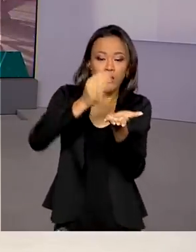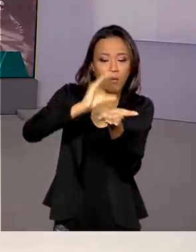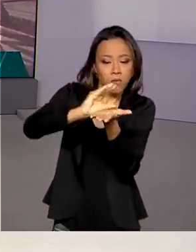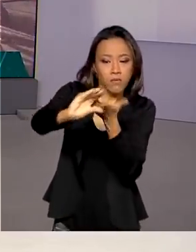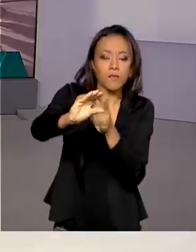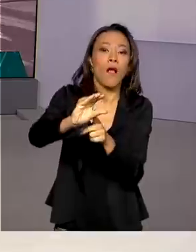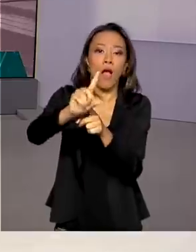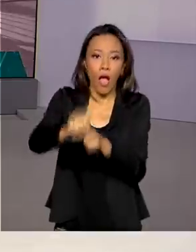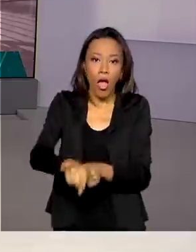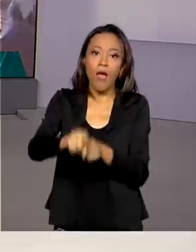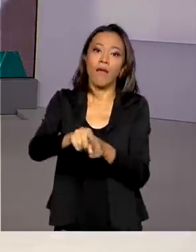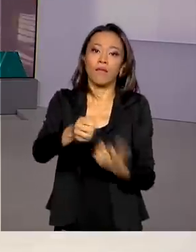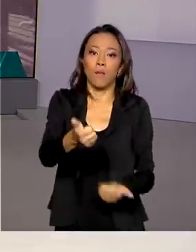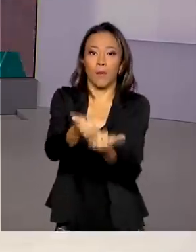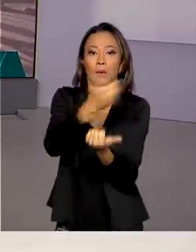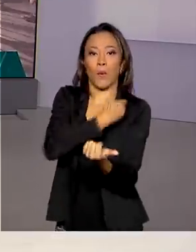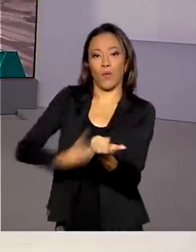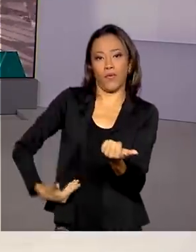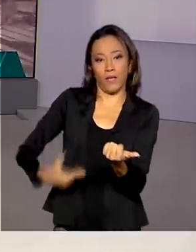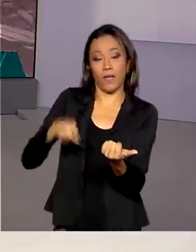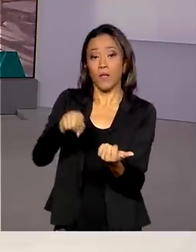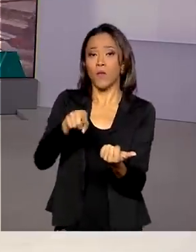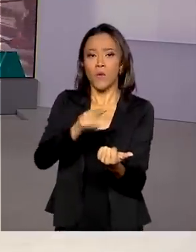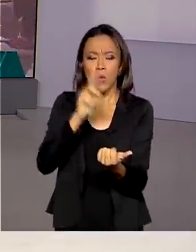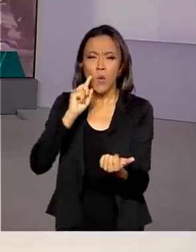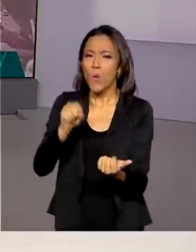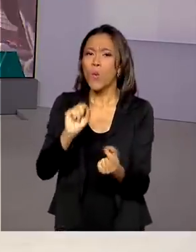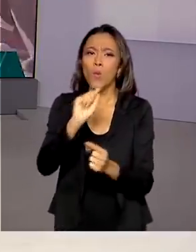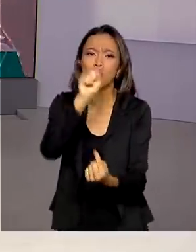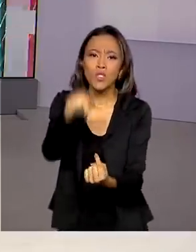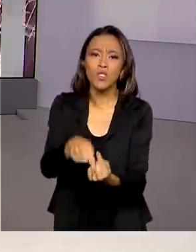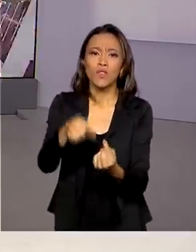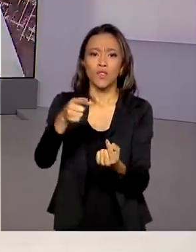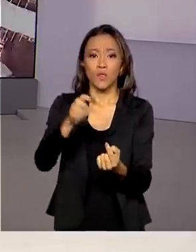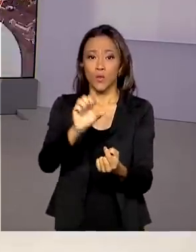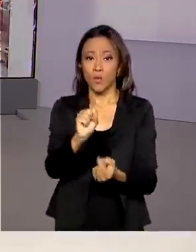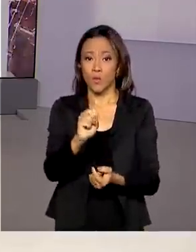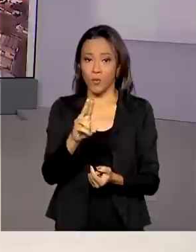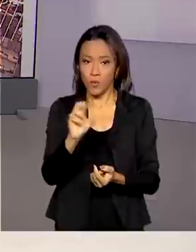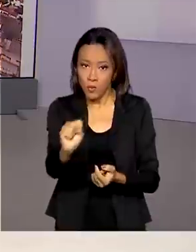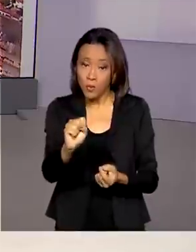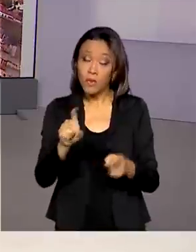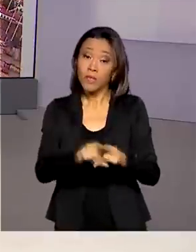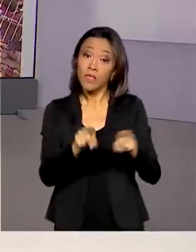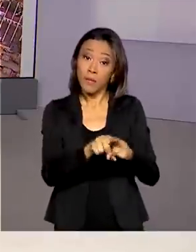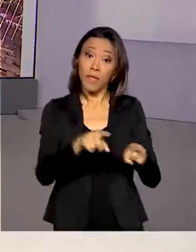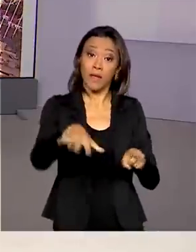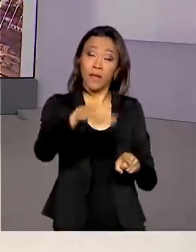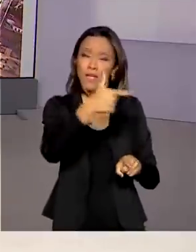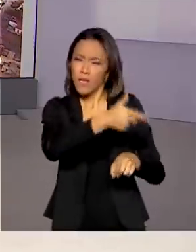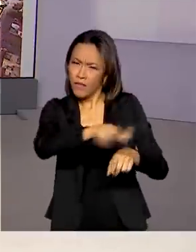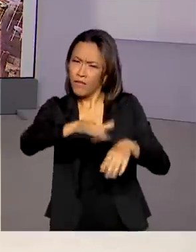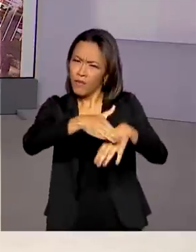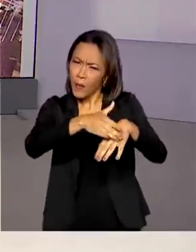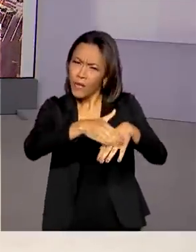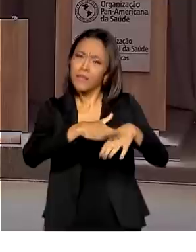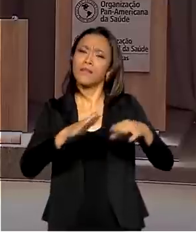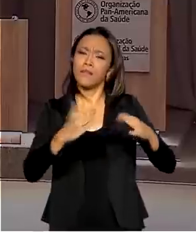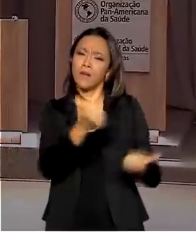pelo governo para fortalecer a vigilância em saúde e o SUS para o combate à Covid-19 e outras doenças.